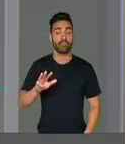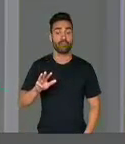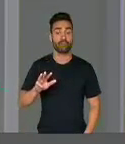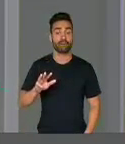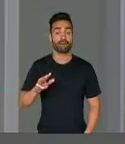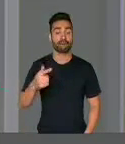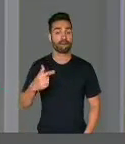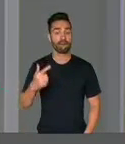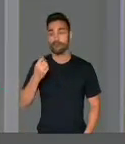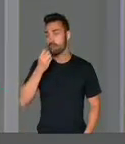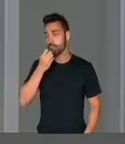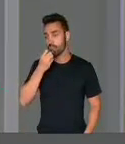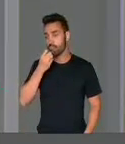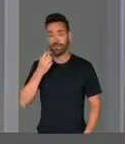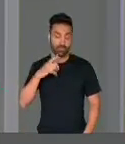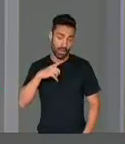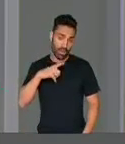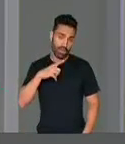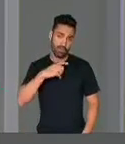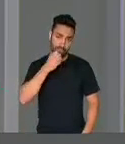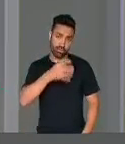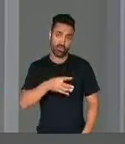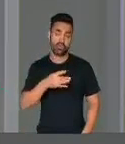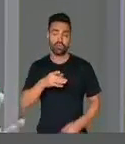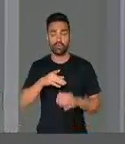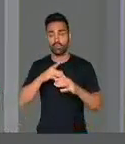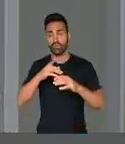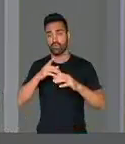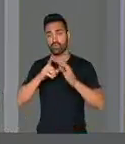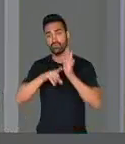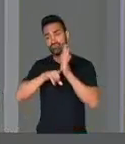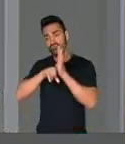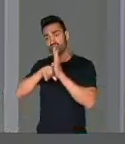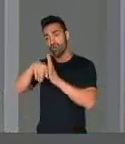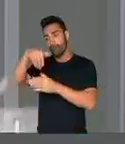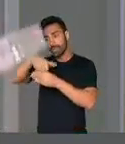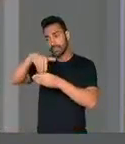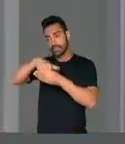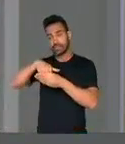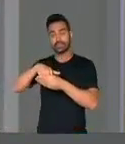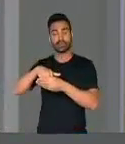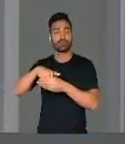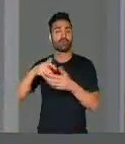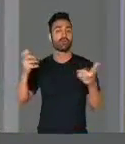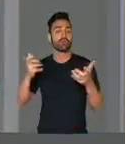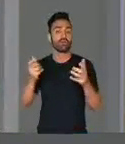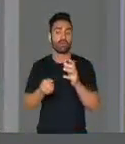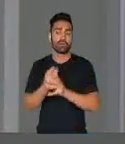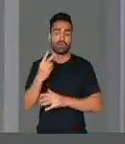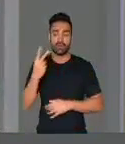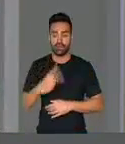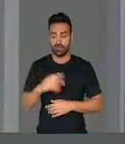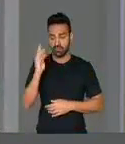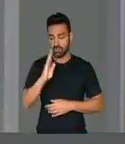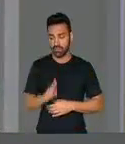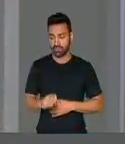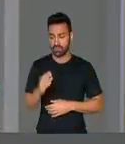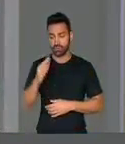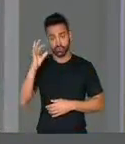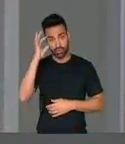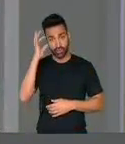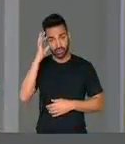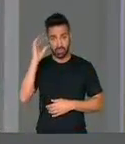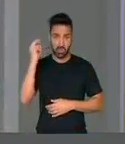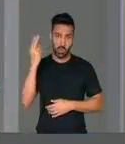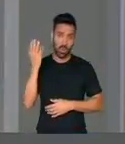bom desempenho nas pesquisas, criar nesse país, desde Dilma Rousseff ou até antes,